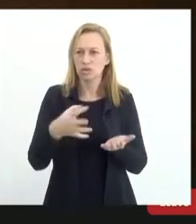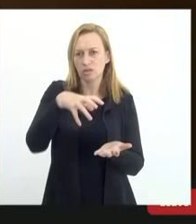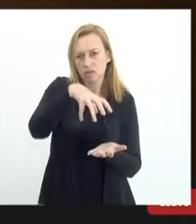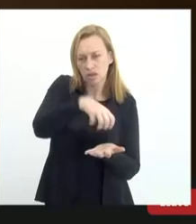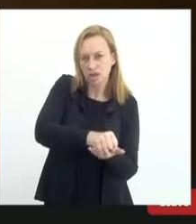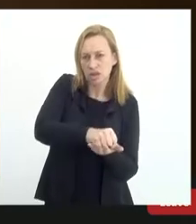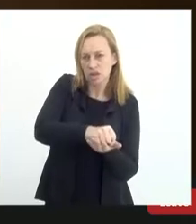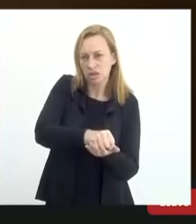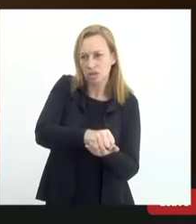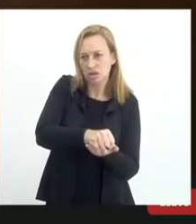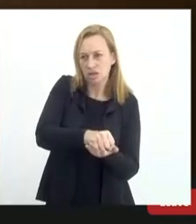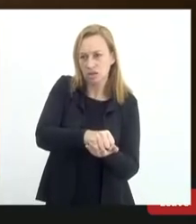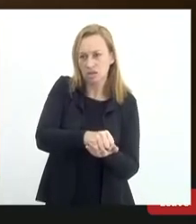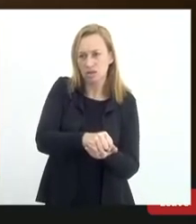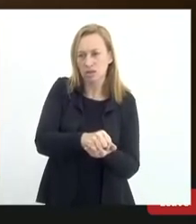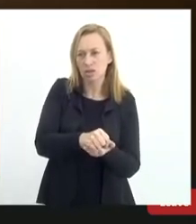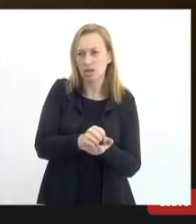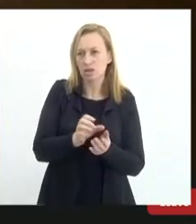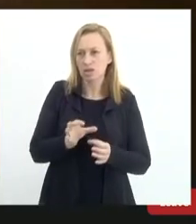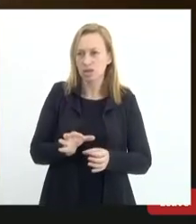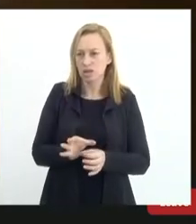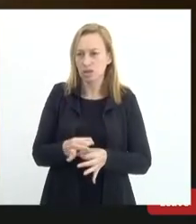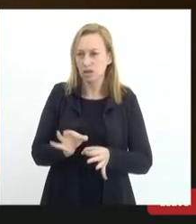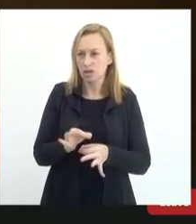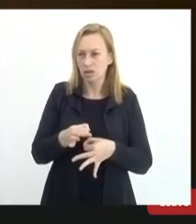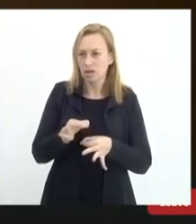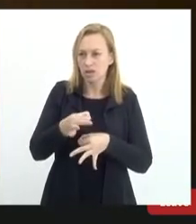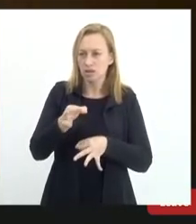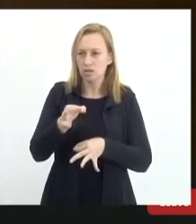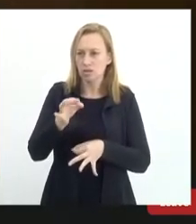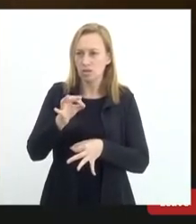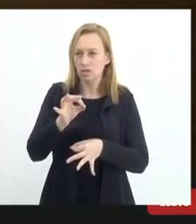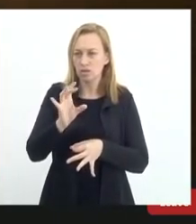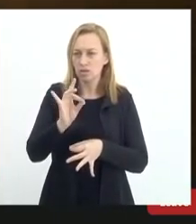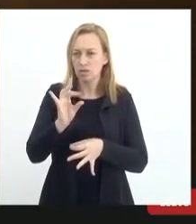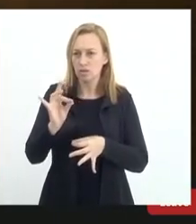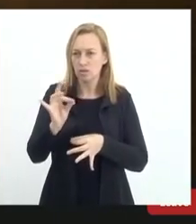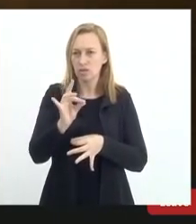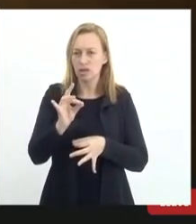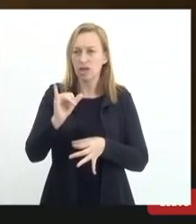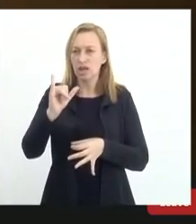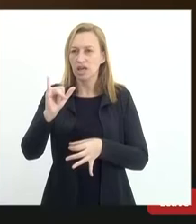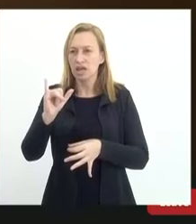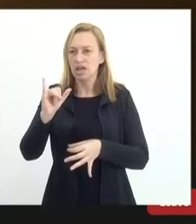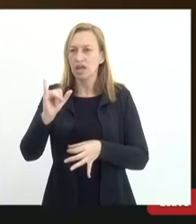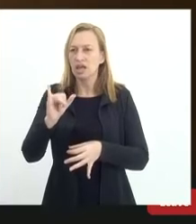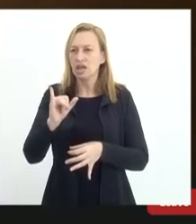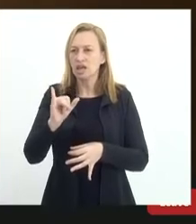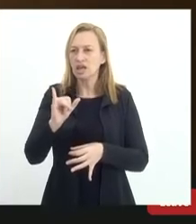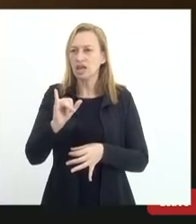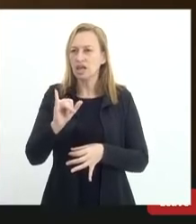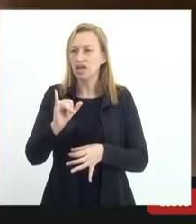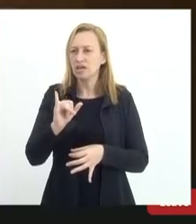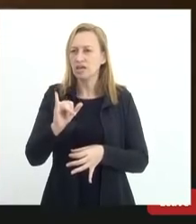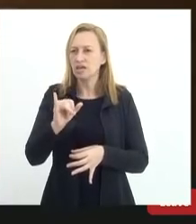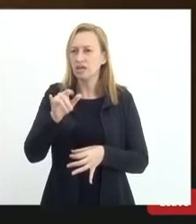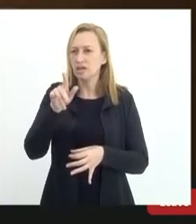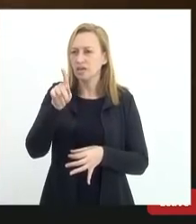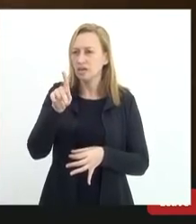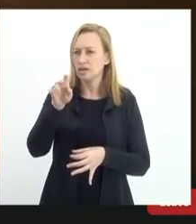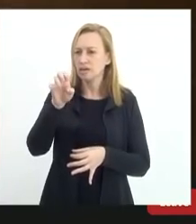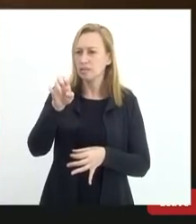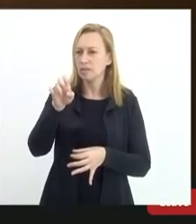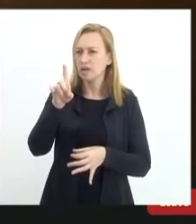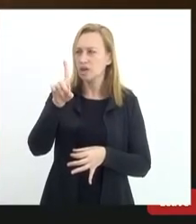para a medula óssea, o Inca e o Pedro Ernesto. Eu estive hoje de manhã, antes